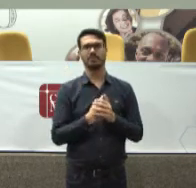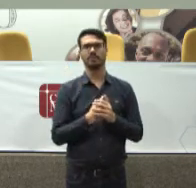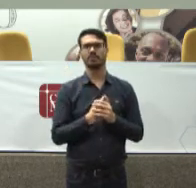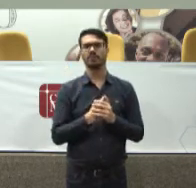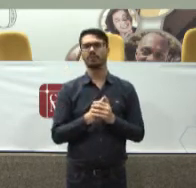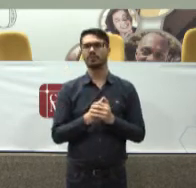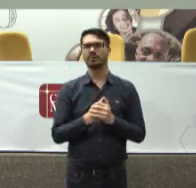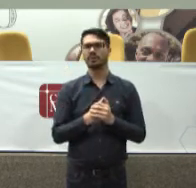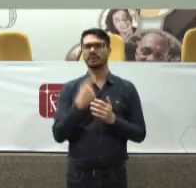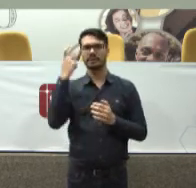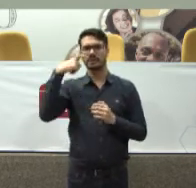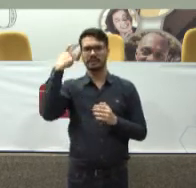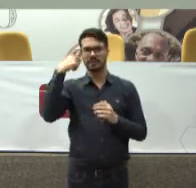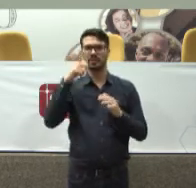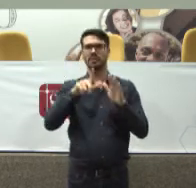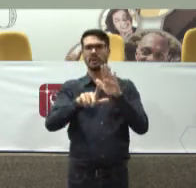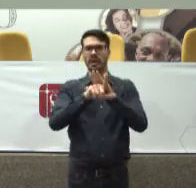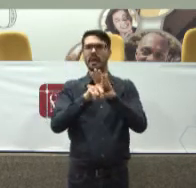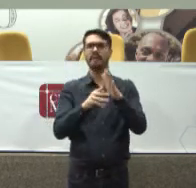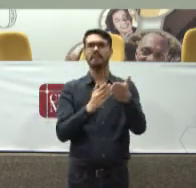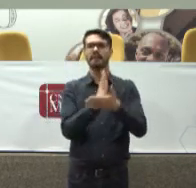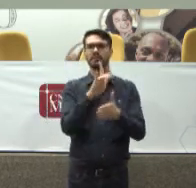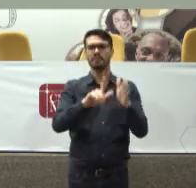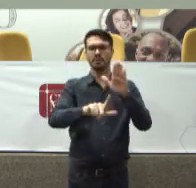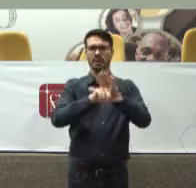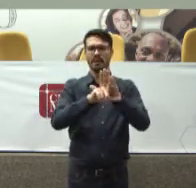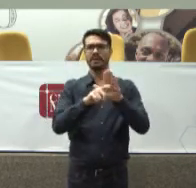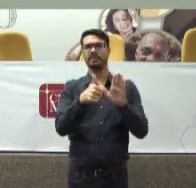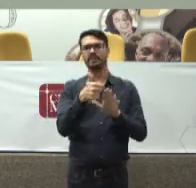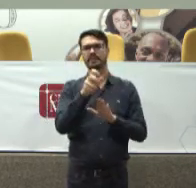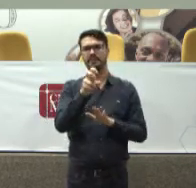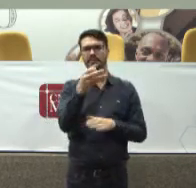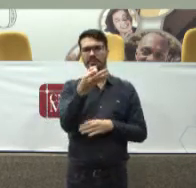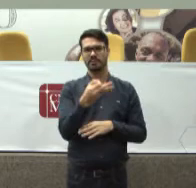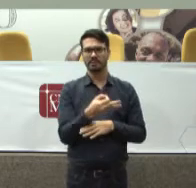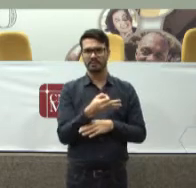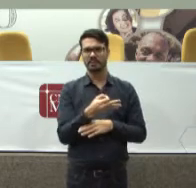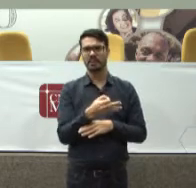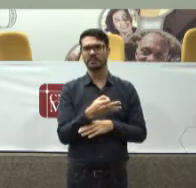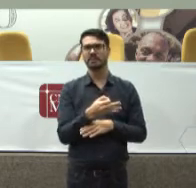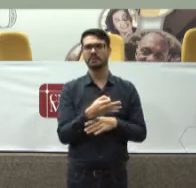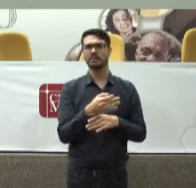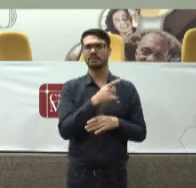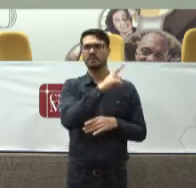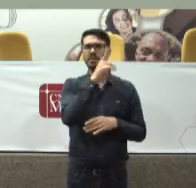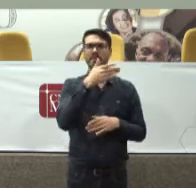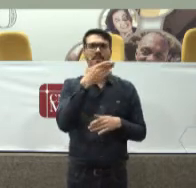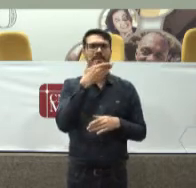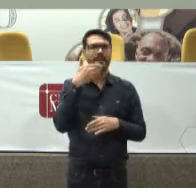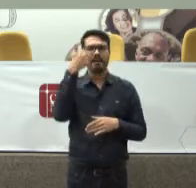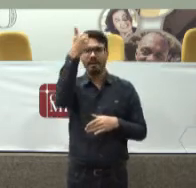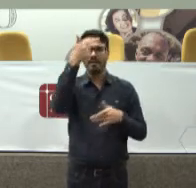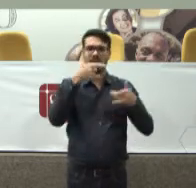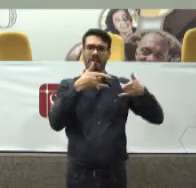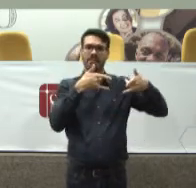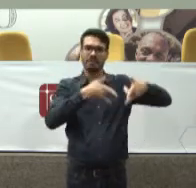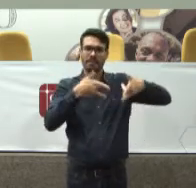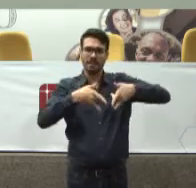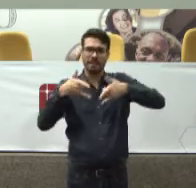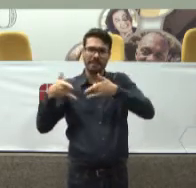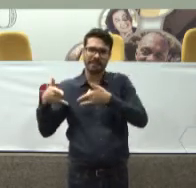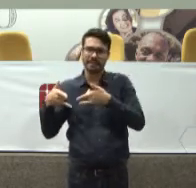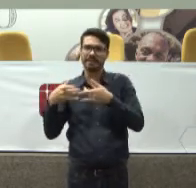Se tentou uma lei Se aprovou uma lei Em que 25% Dos leitos Dos melhores hospitais Públicos De São Paulo